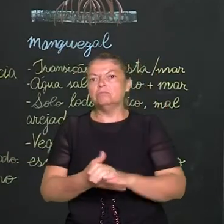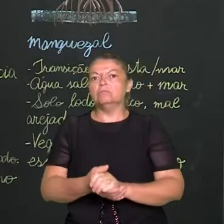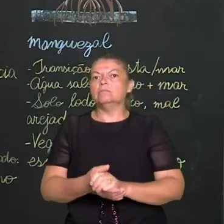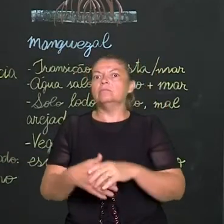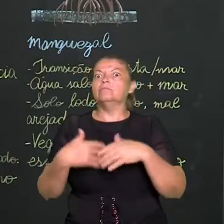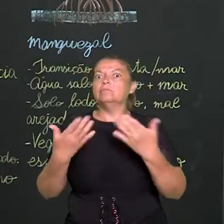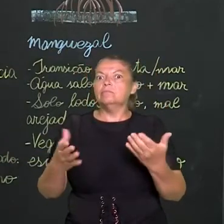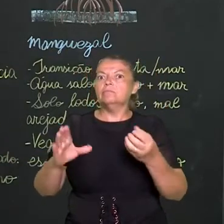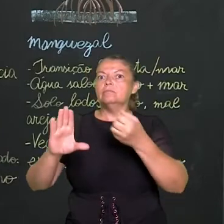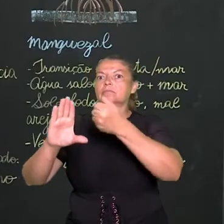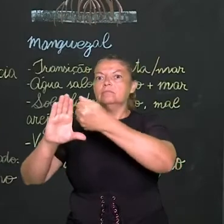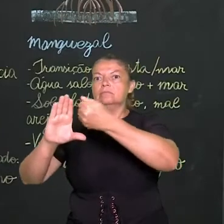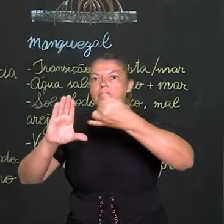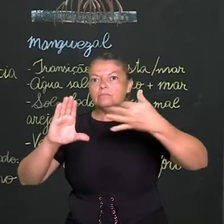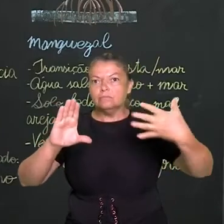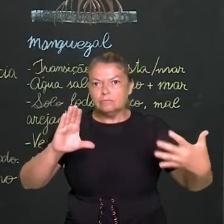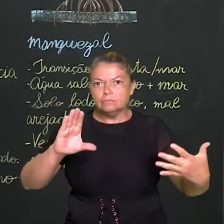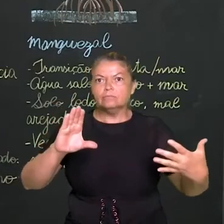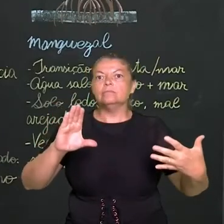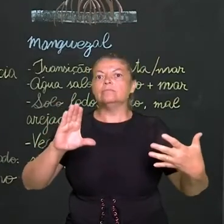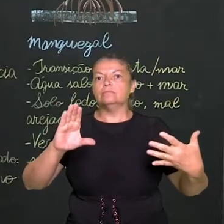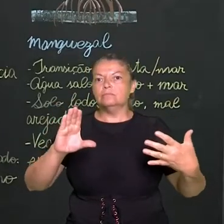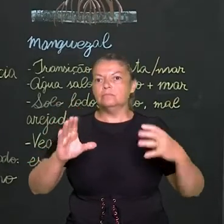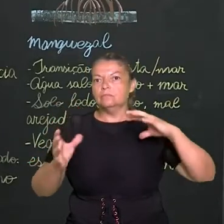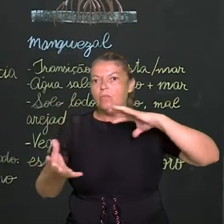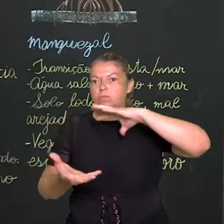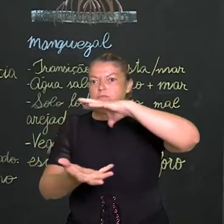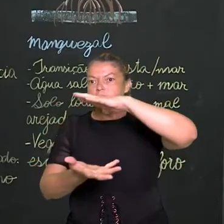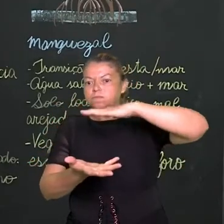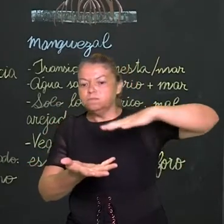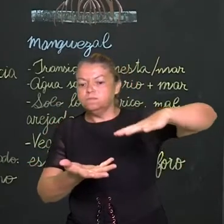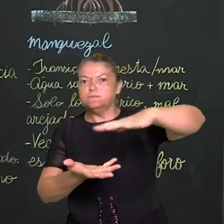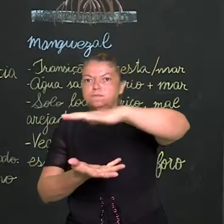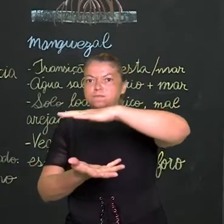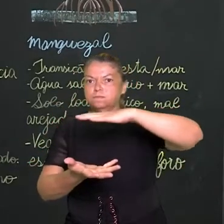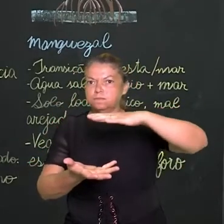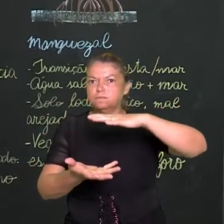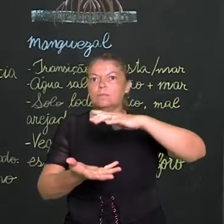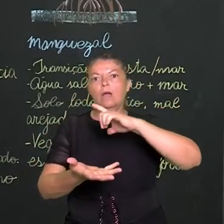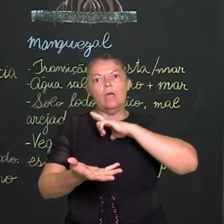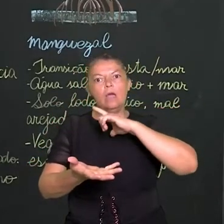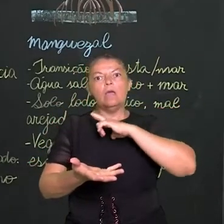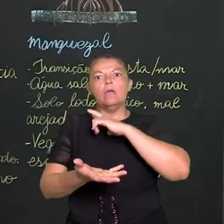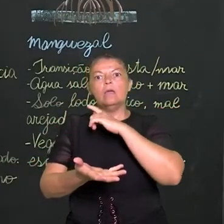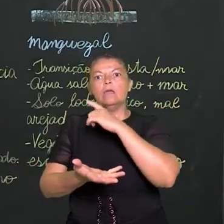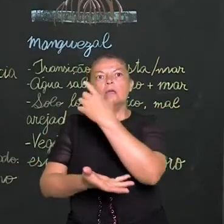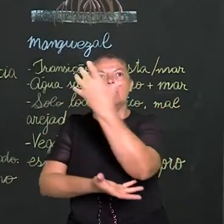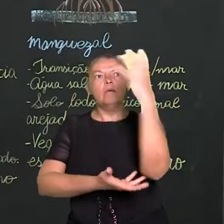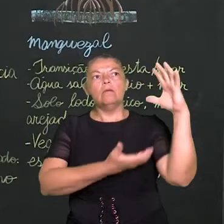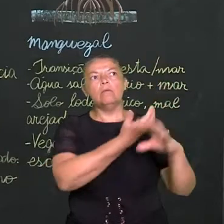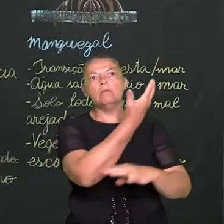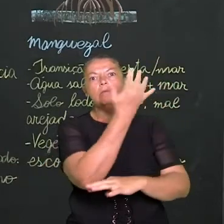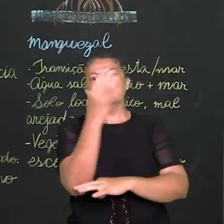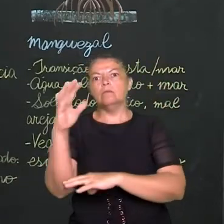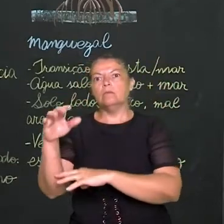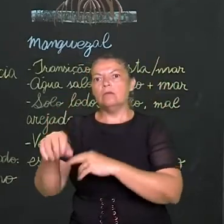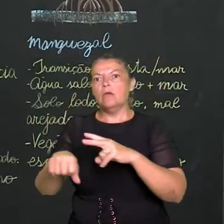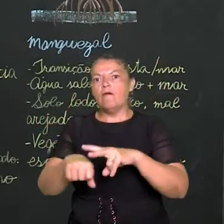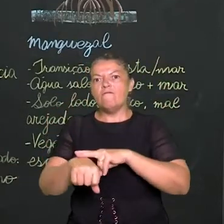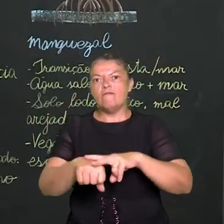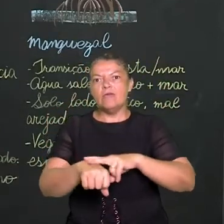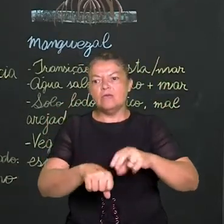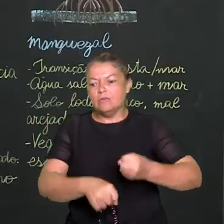pampas. Qual a grande característica desse ecossistema, dessa paisagem? São vegetações mais baixas,